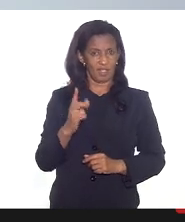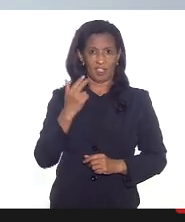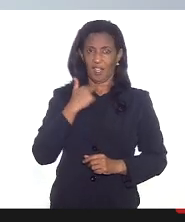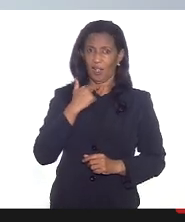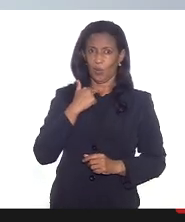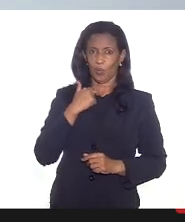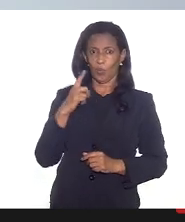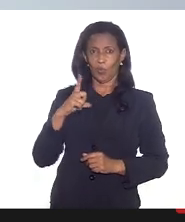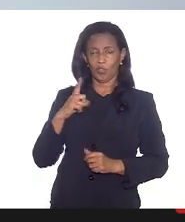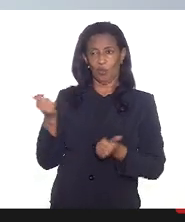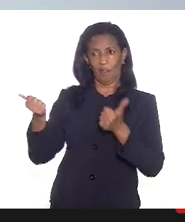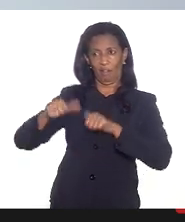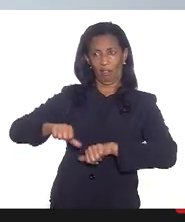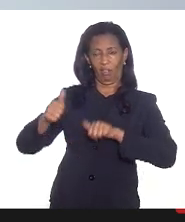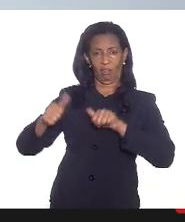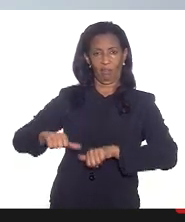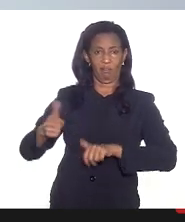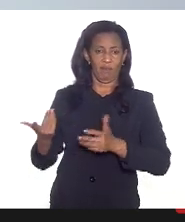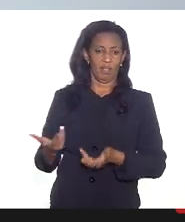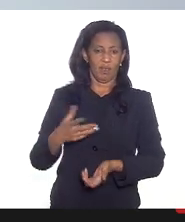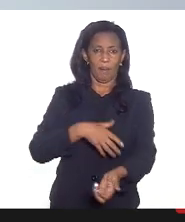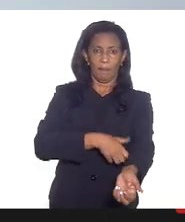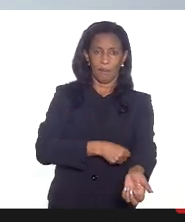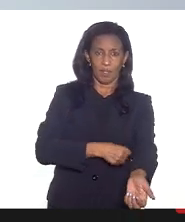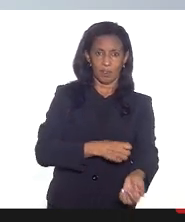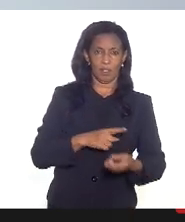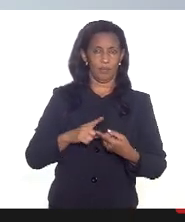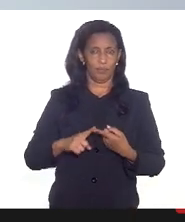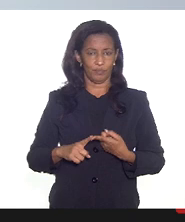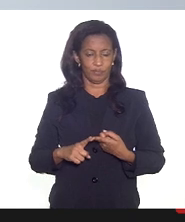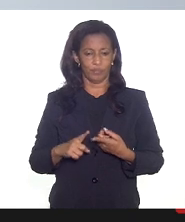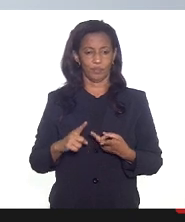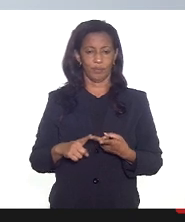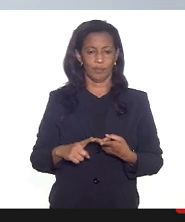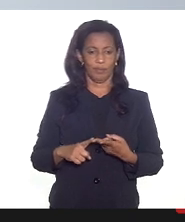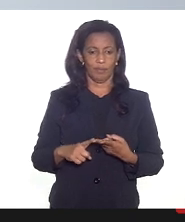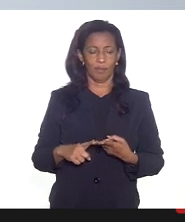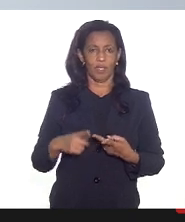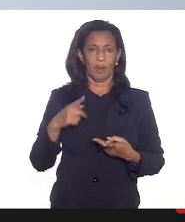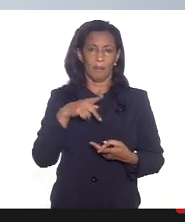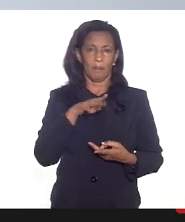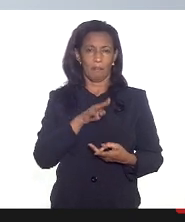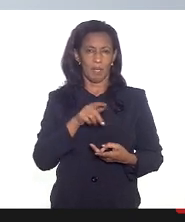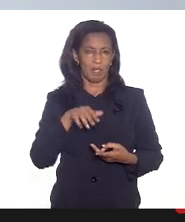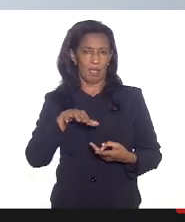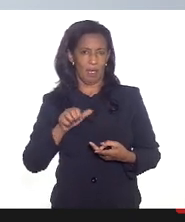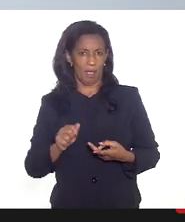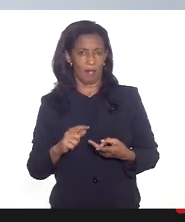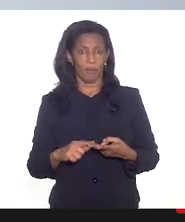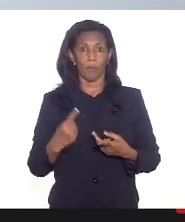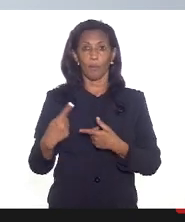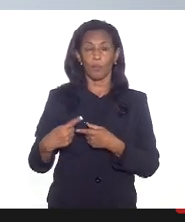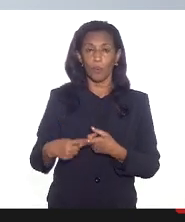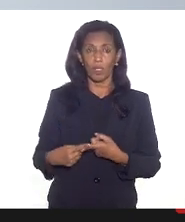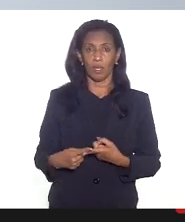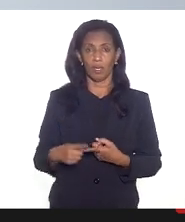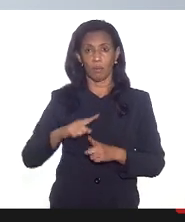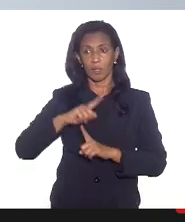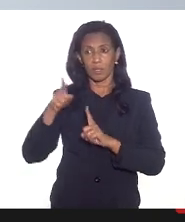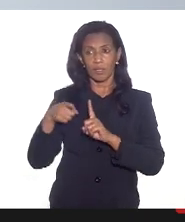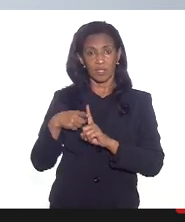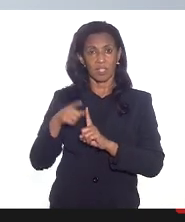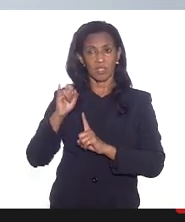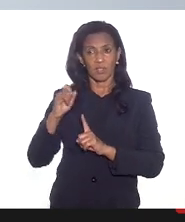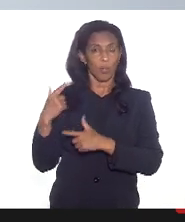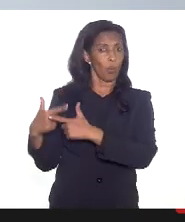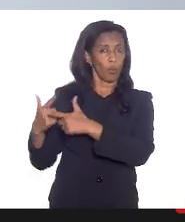pode deixar de ter uma avaliação de pressão ela não pode deixar de ter uma avaliação de PCF ela não pode ter porque se essa gestante vier a ter